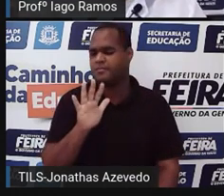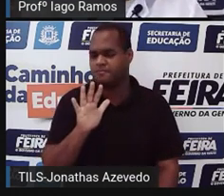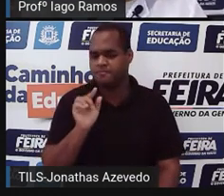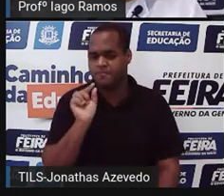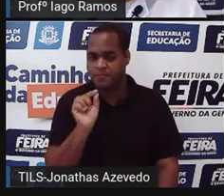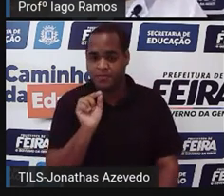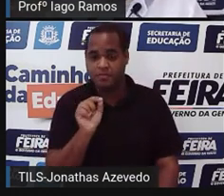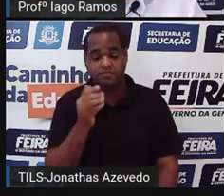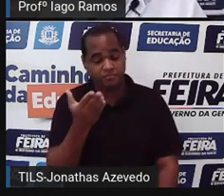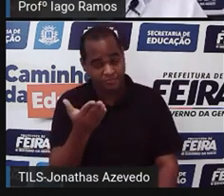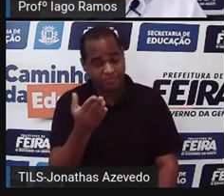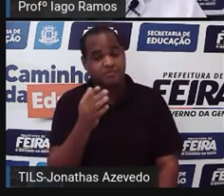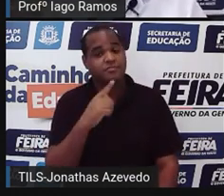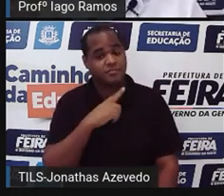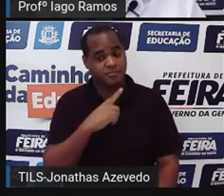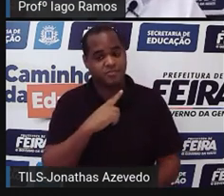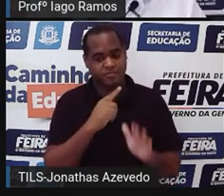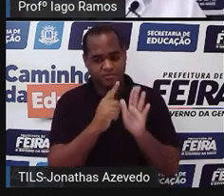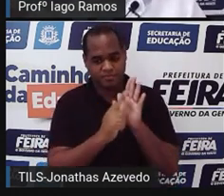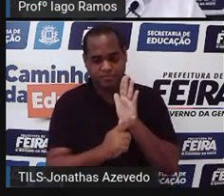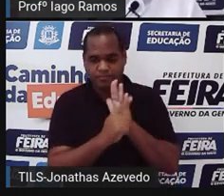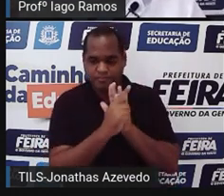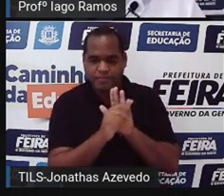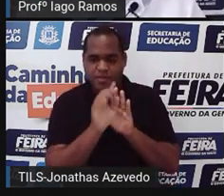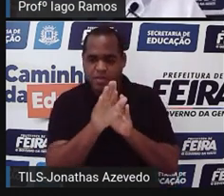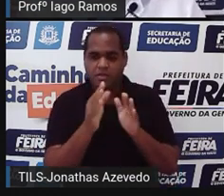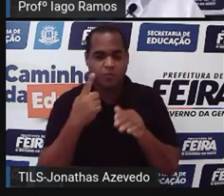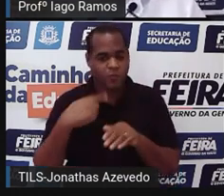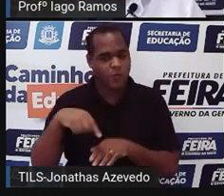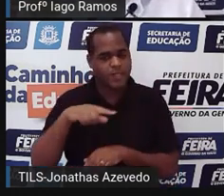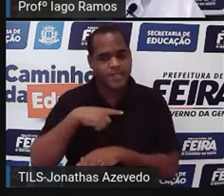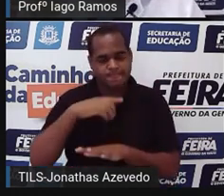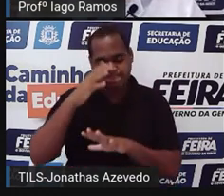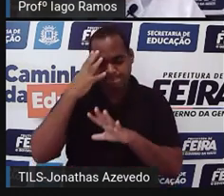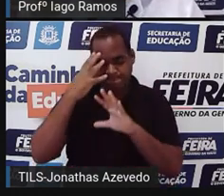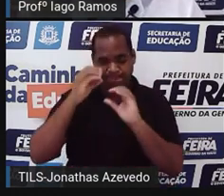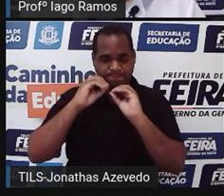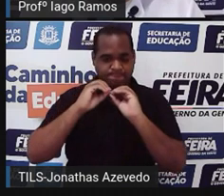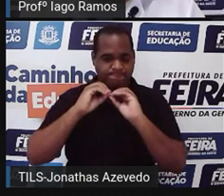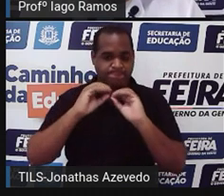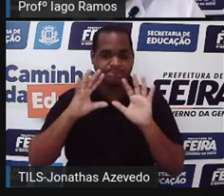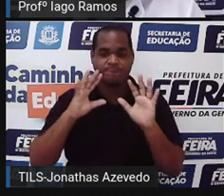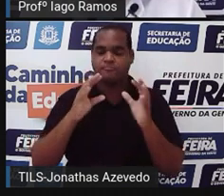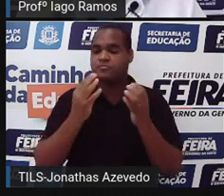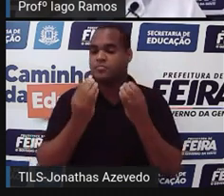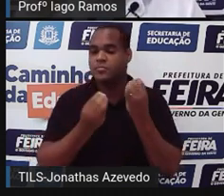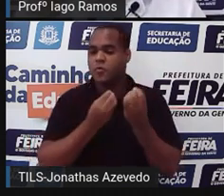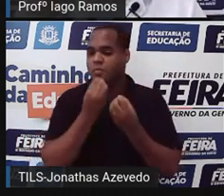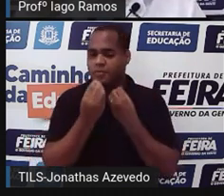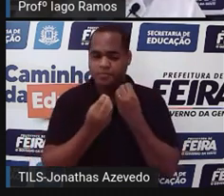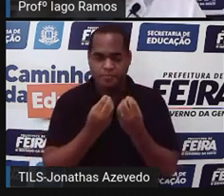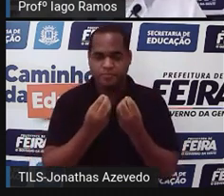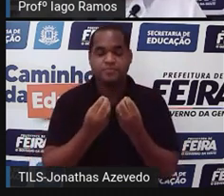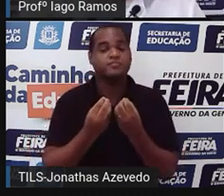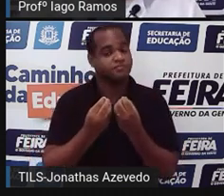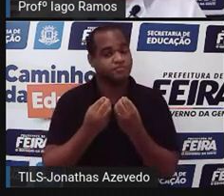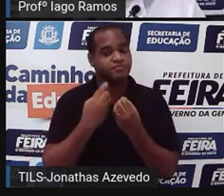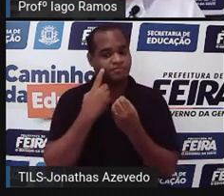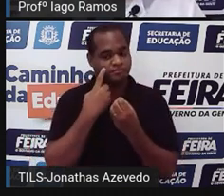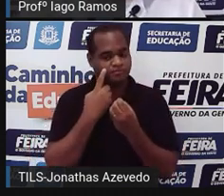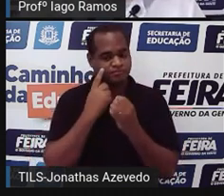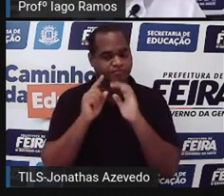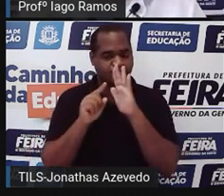está aí o gráfico, só que para a gente fazer a interpretação desses gráficos, eu elaborei algumas